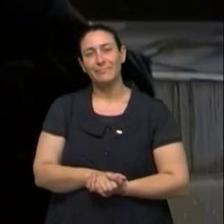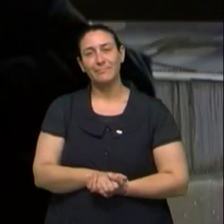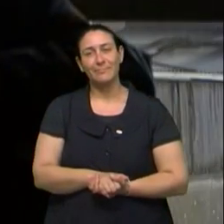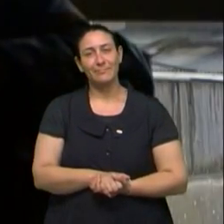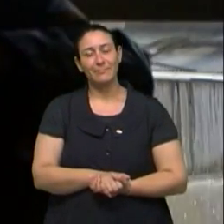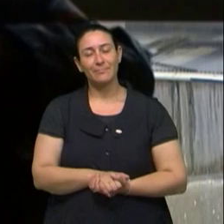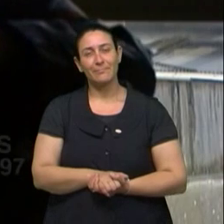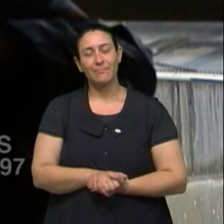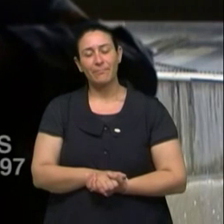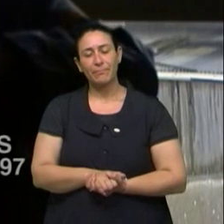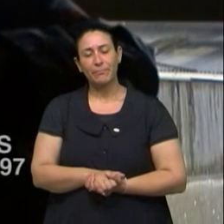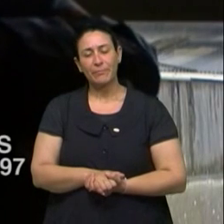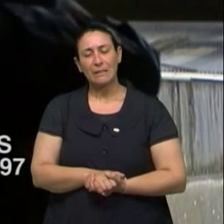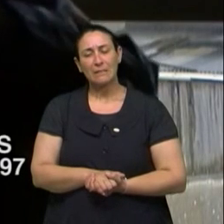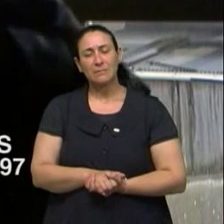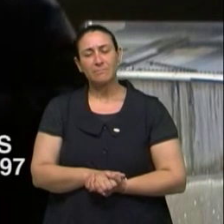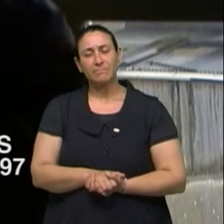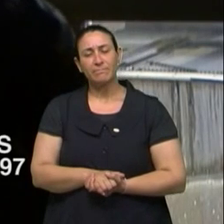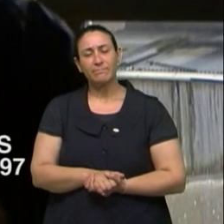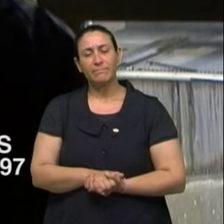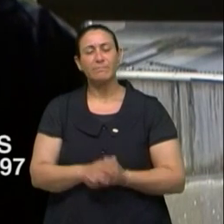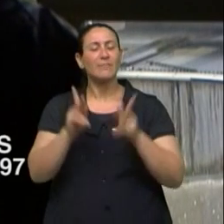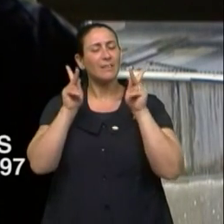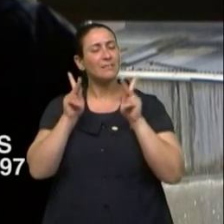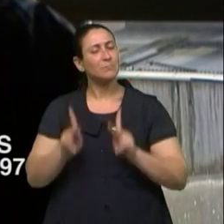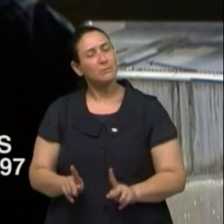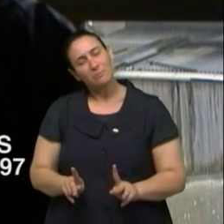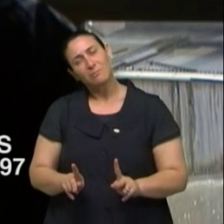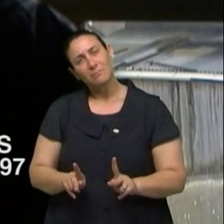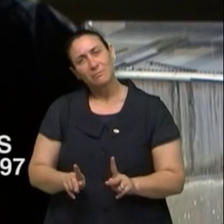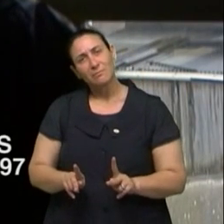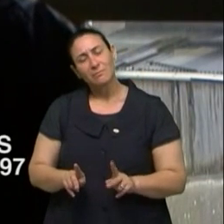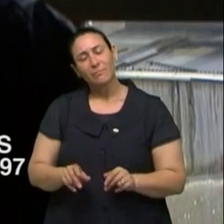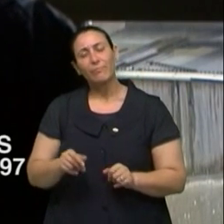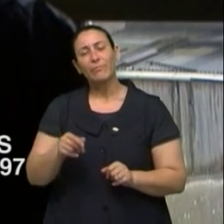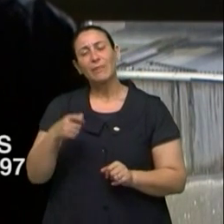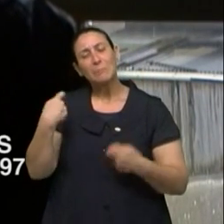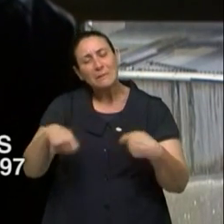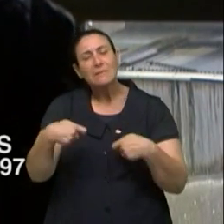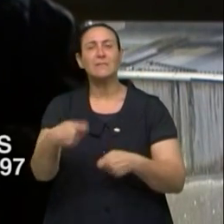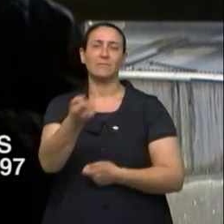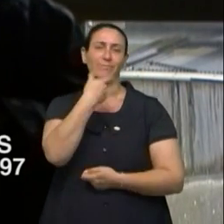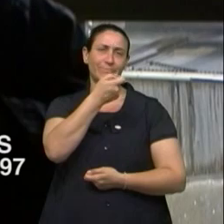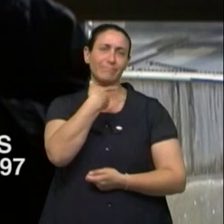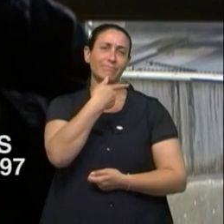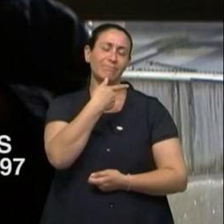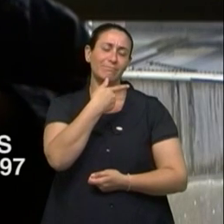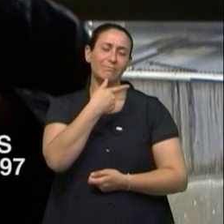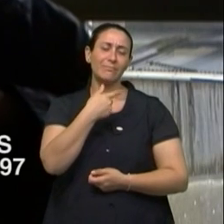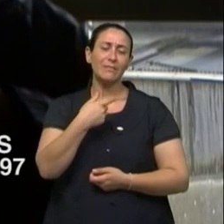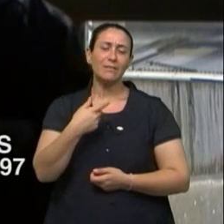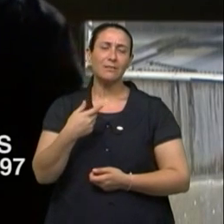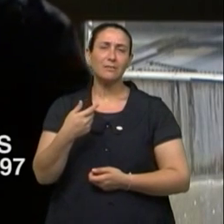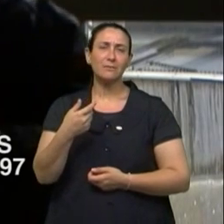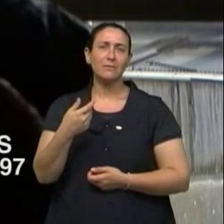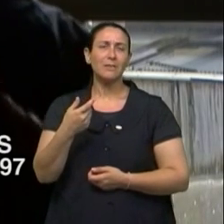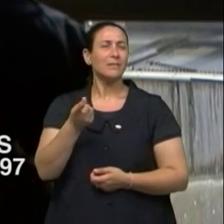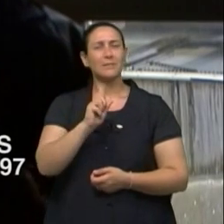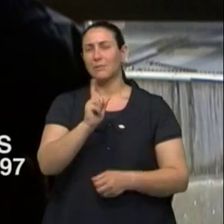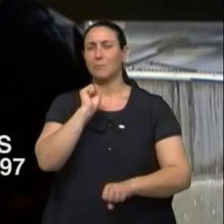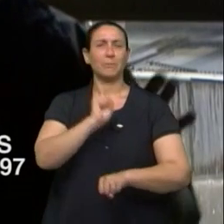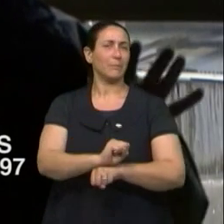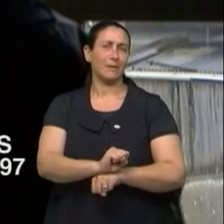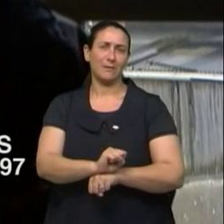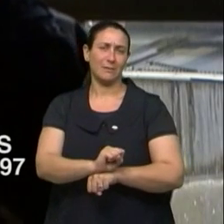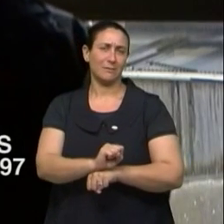A pessoa tome os remédios, que não deixe